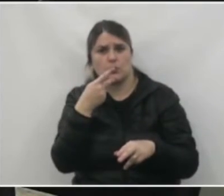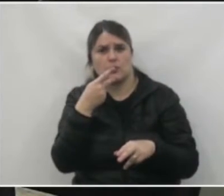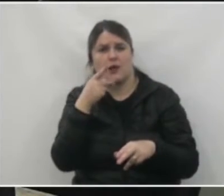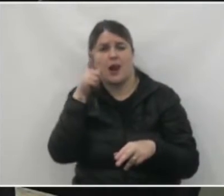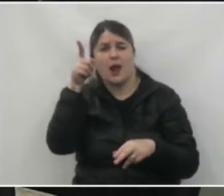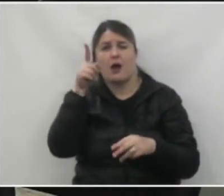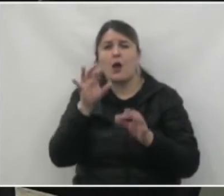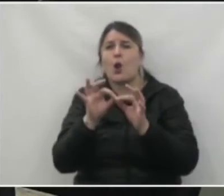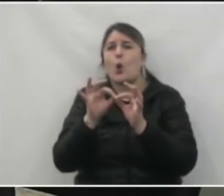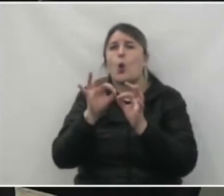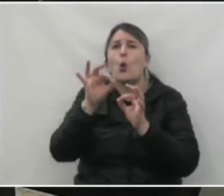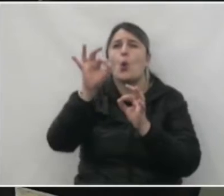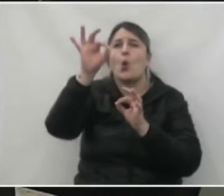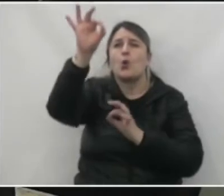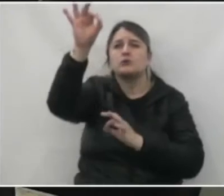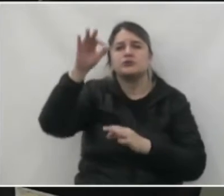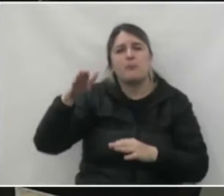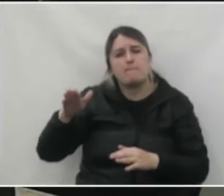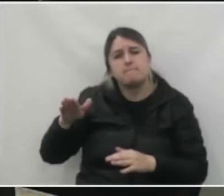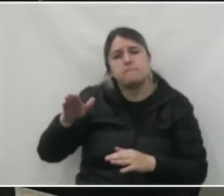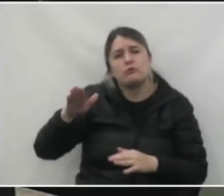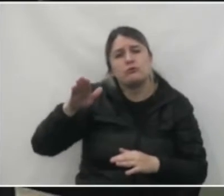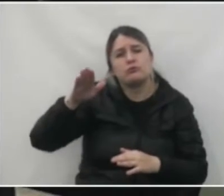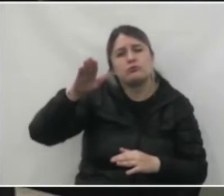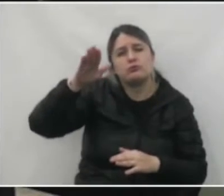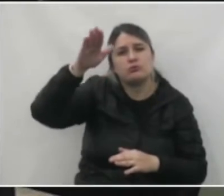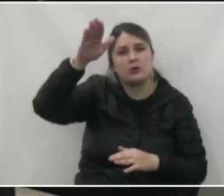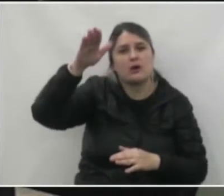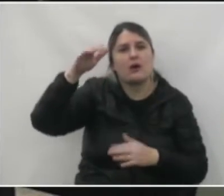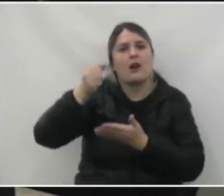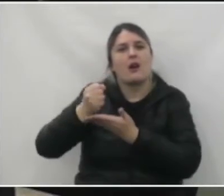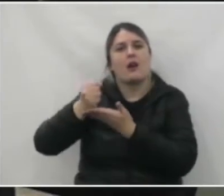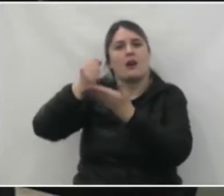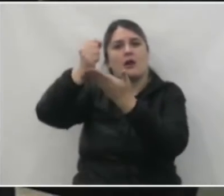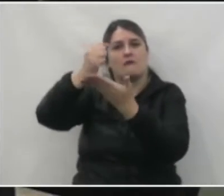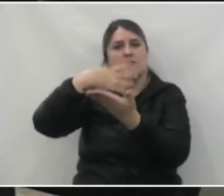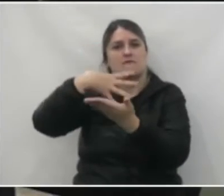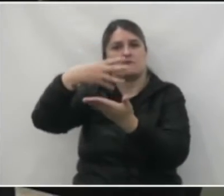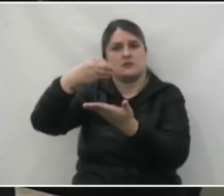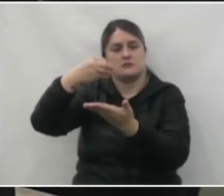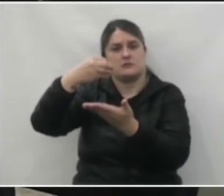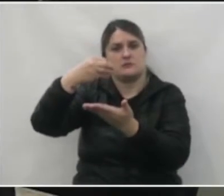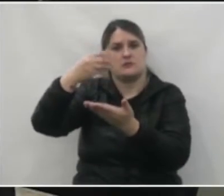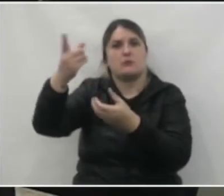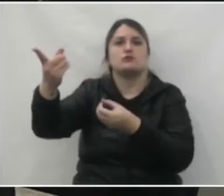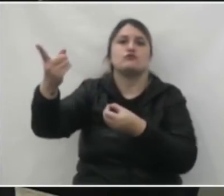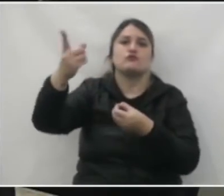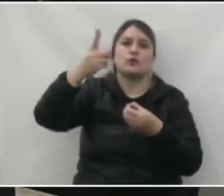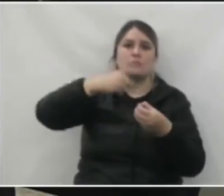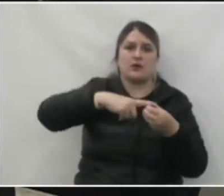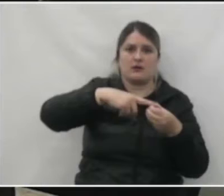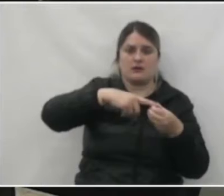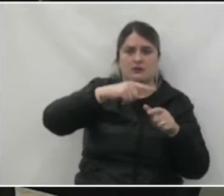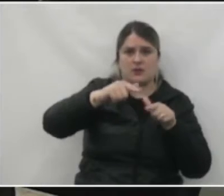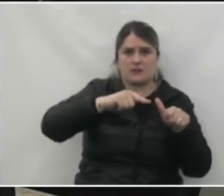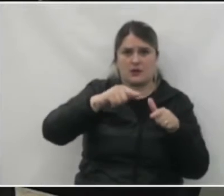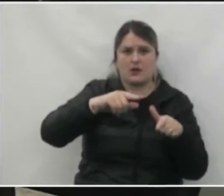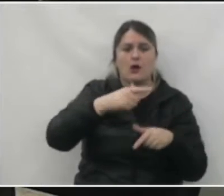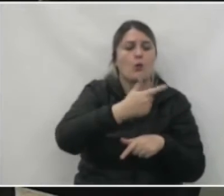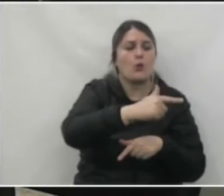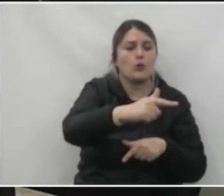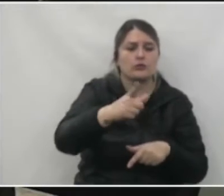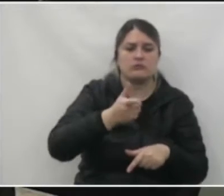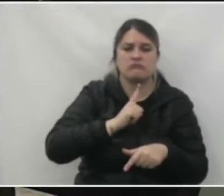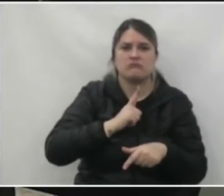mais alta, mais dificultosa, que as mães têm que subir lá em cima para levar a criança, para descer a trabalhar. Sendo que ali embaixo teria vários